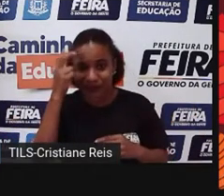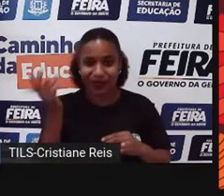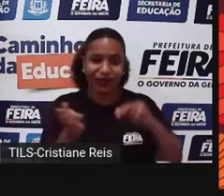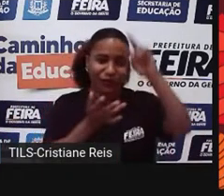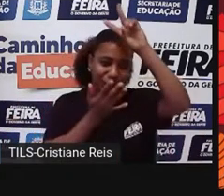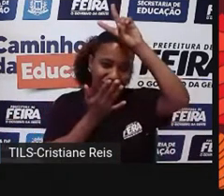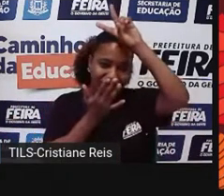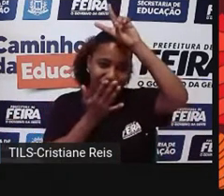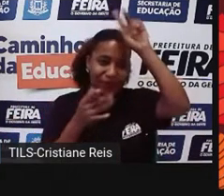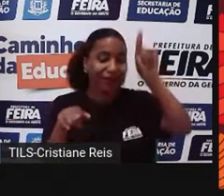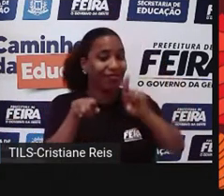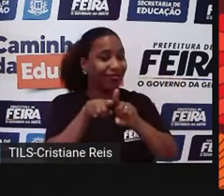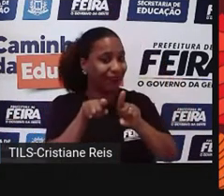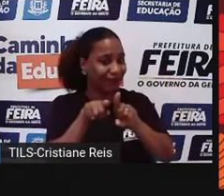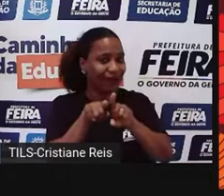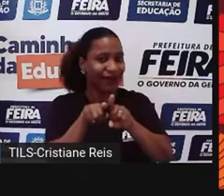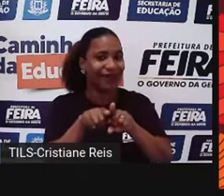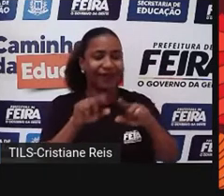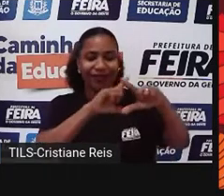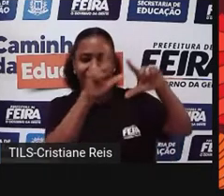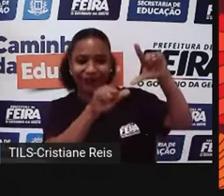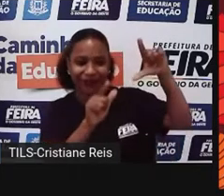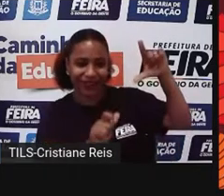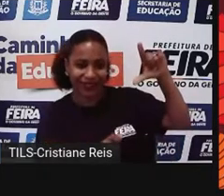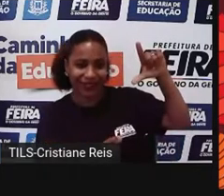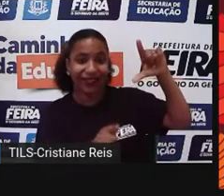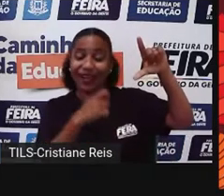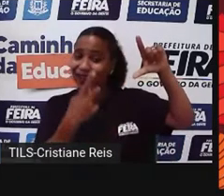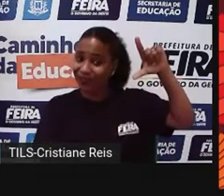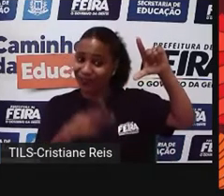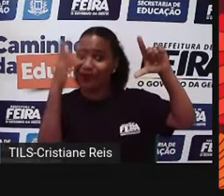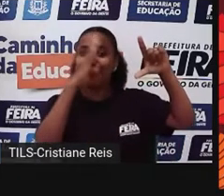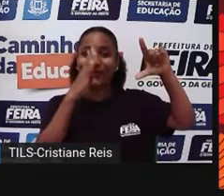e afro-brasileira realmente me chamam bastante atenção.